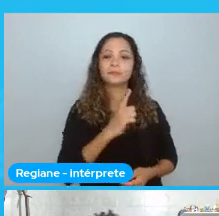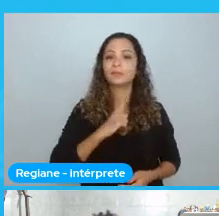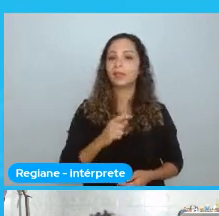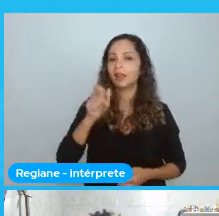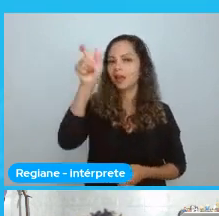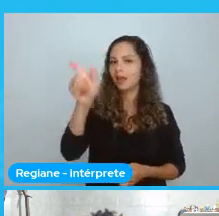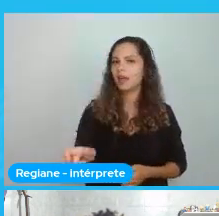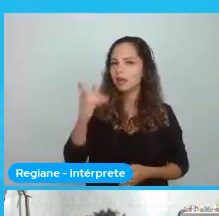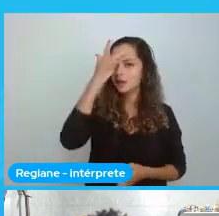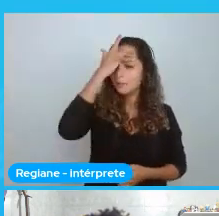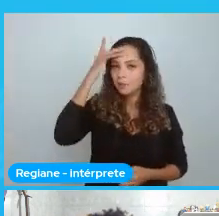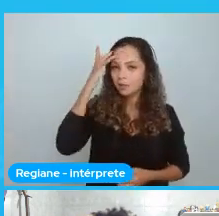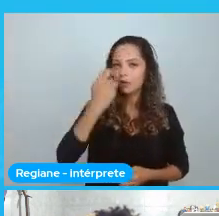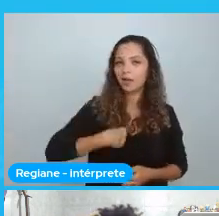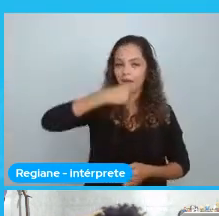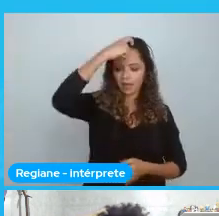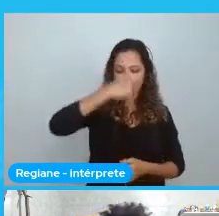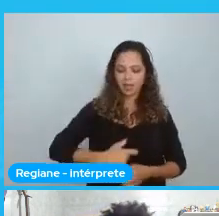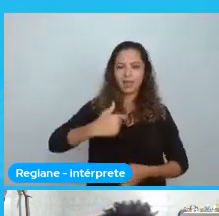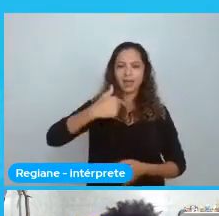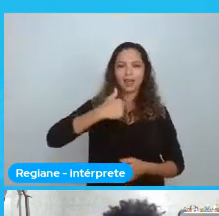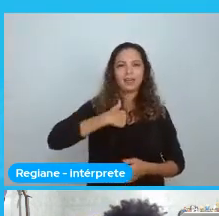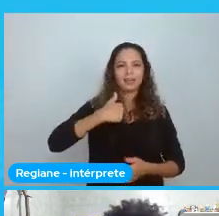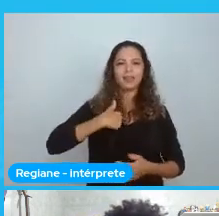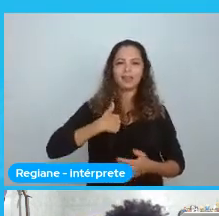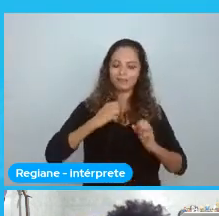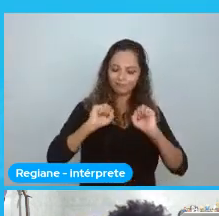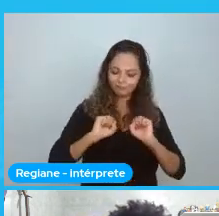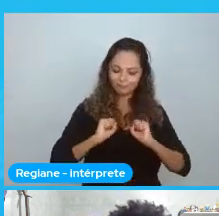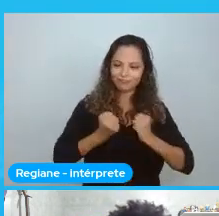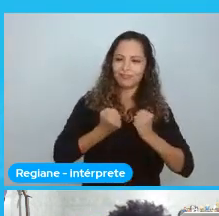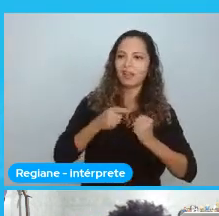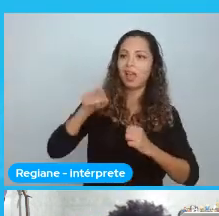Acreditar que você o tem. Então o eu queria dizer é isso. Que.